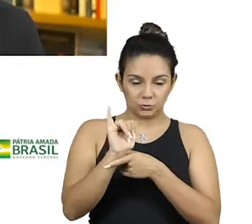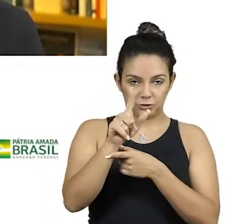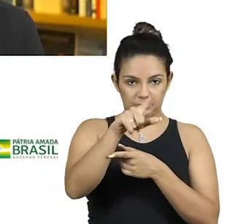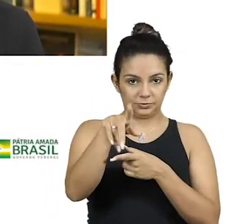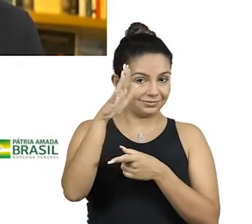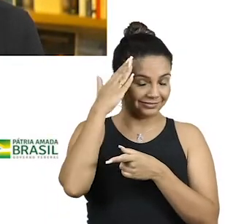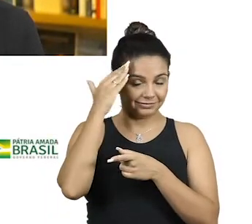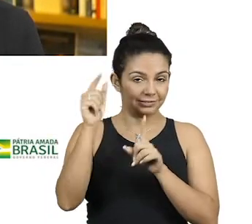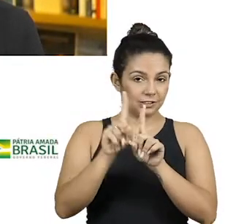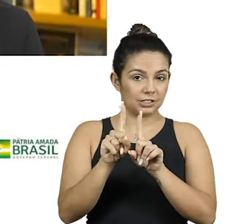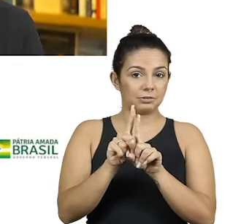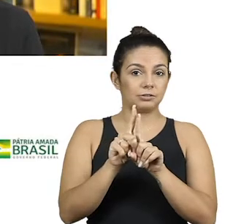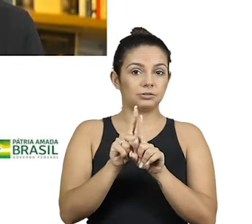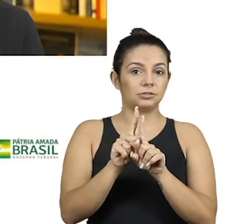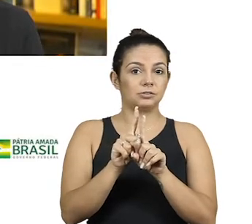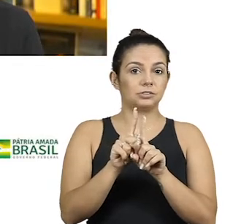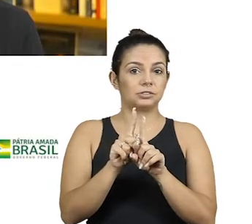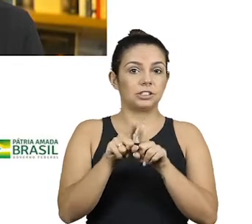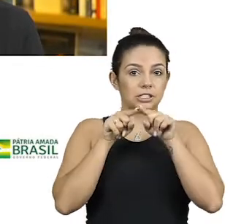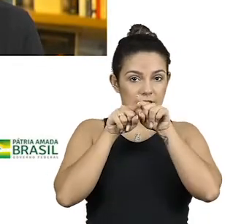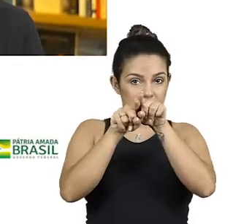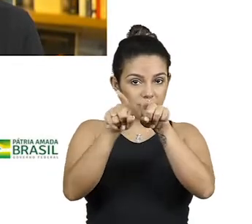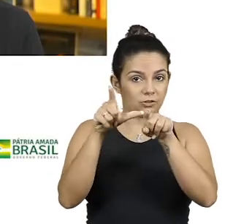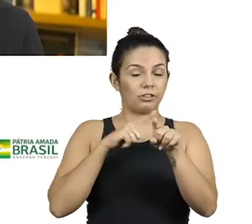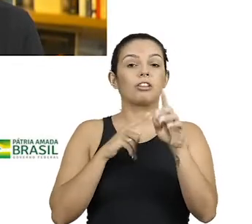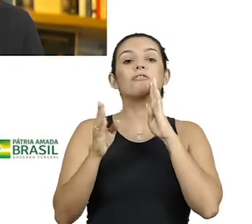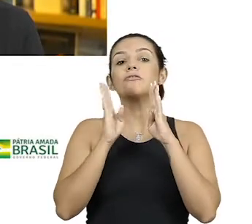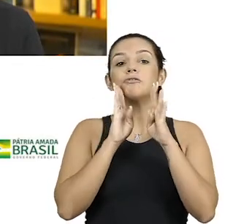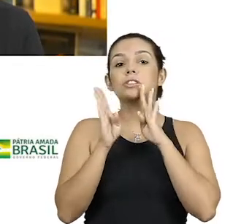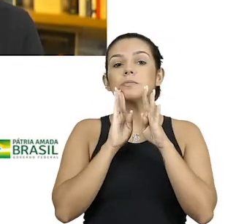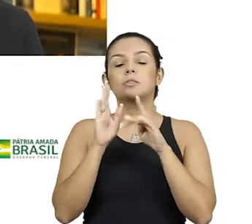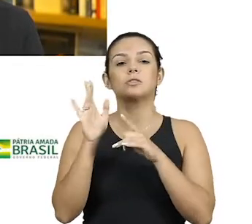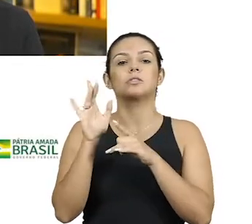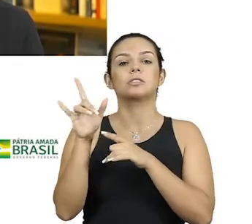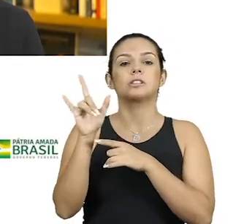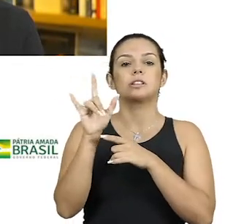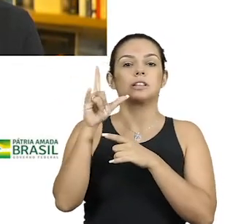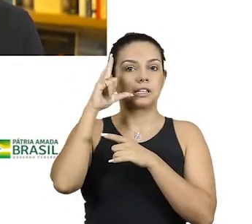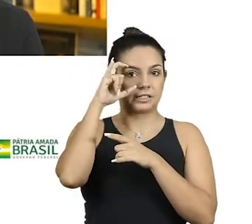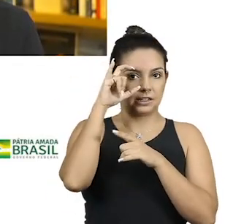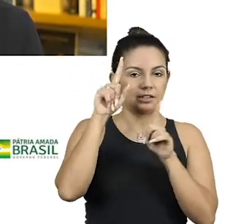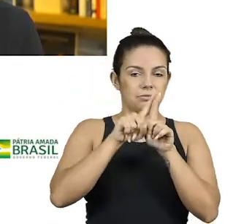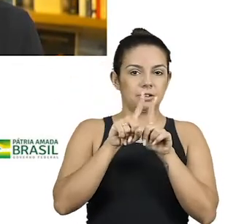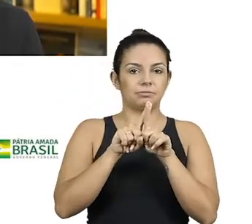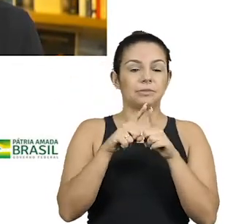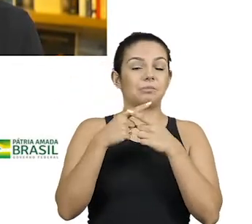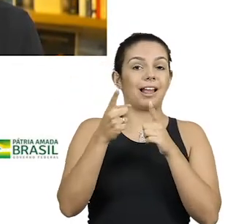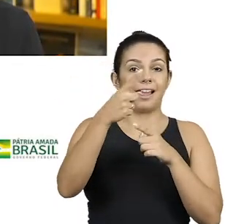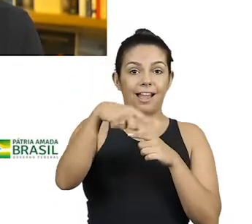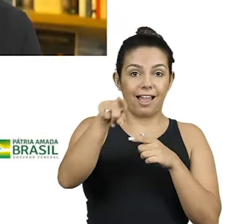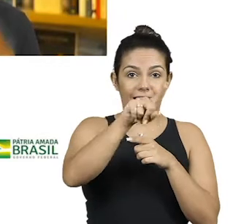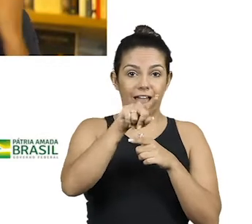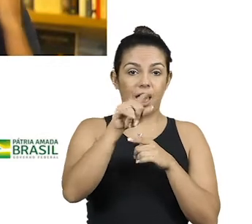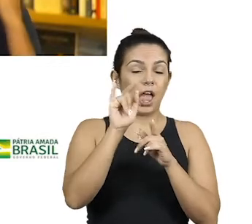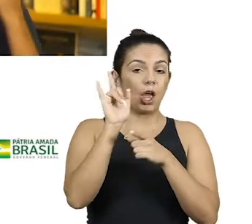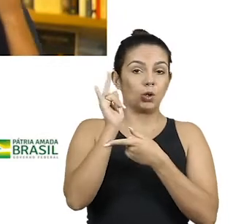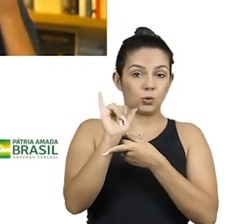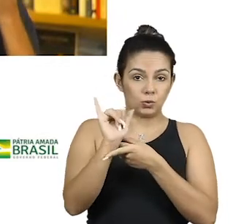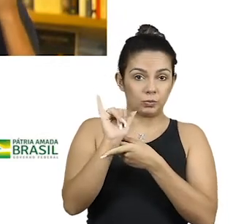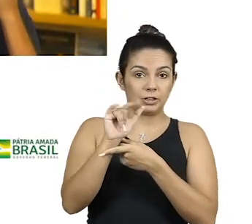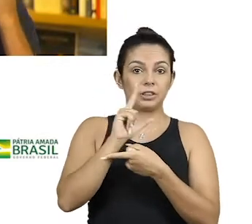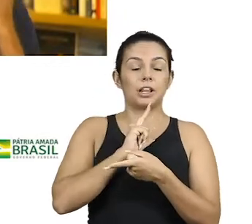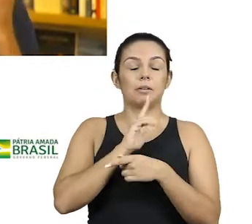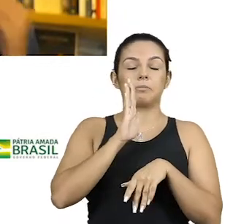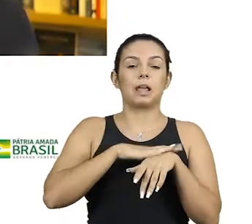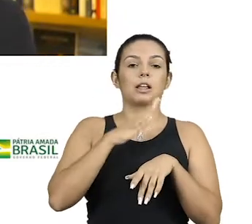escritor e apresentador Afonso Borges está sentado em um estúdio. Ao fundo, há cartazes com a logo do Sempre um Papo